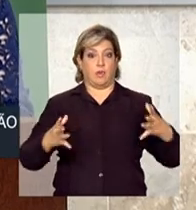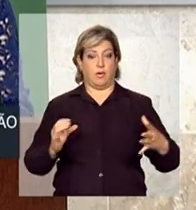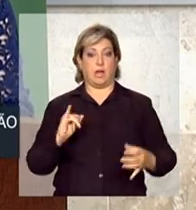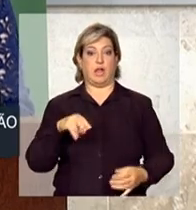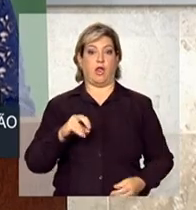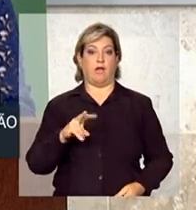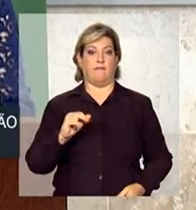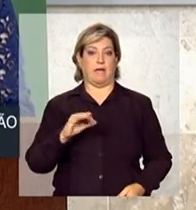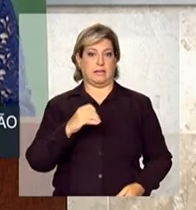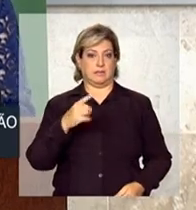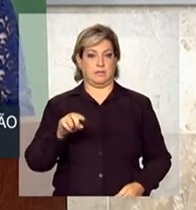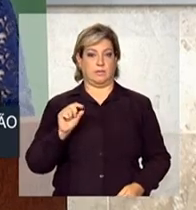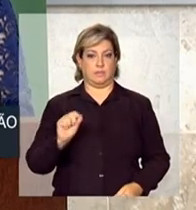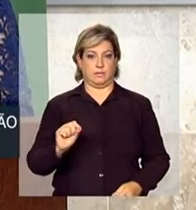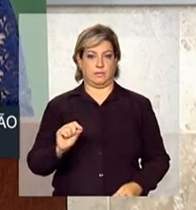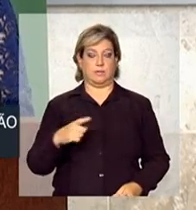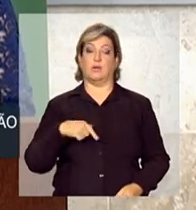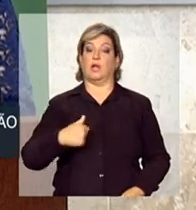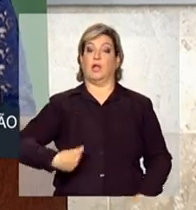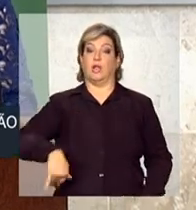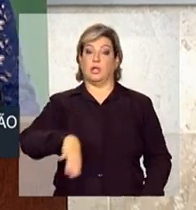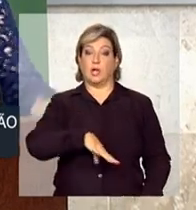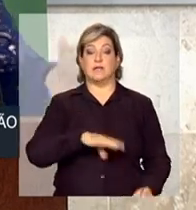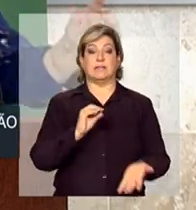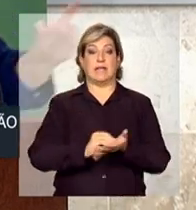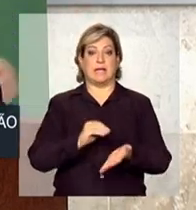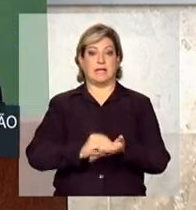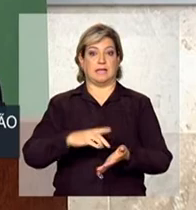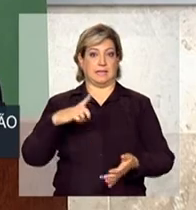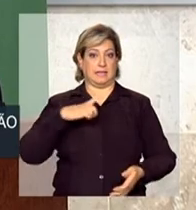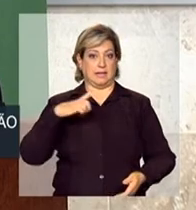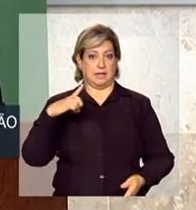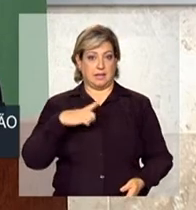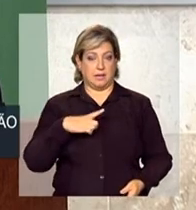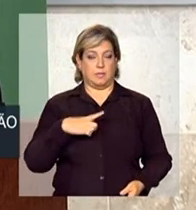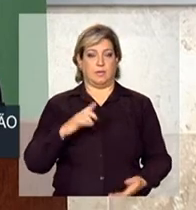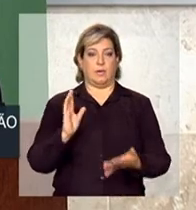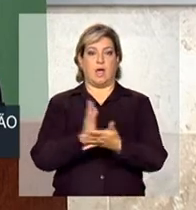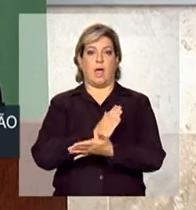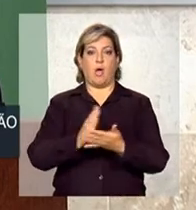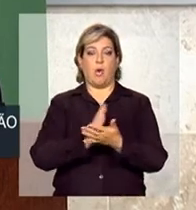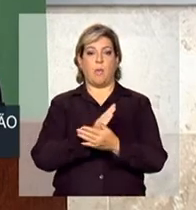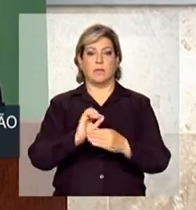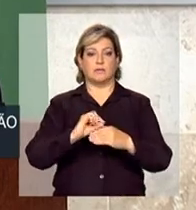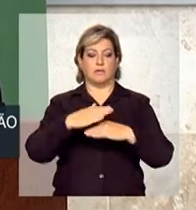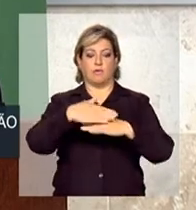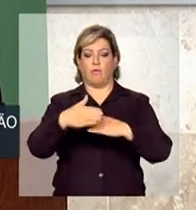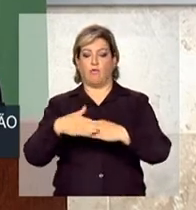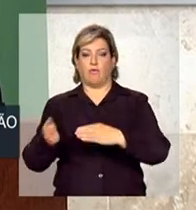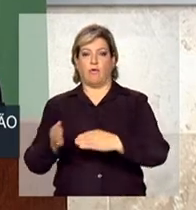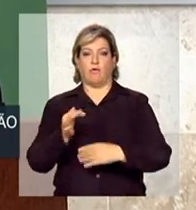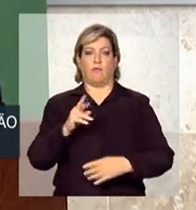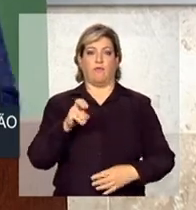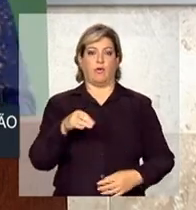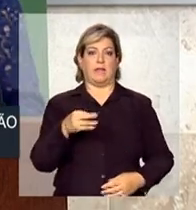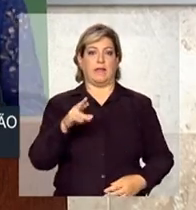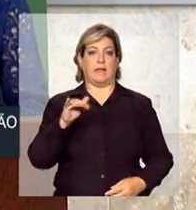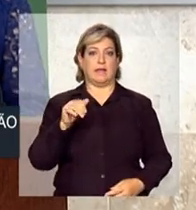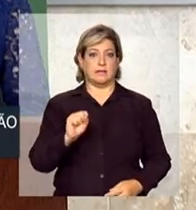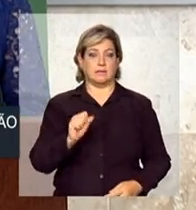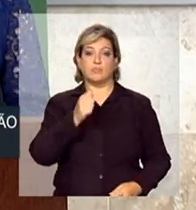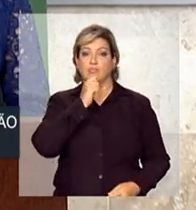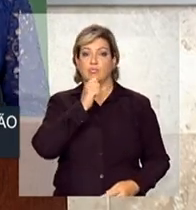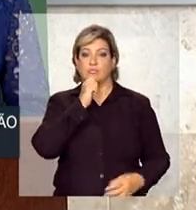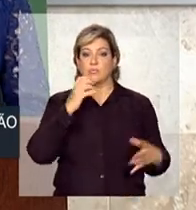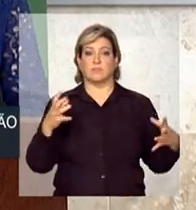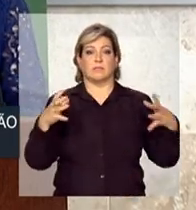inovação. E nós ainda temos algumas fronteiras que não estão ainda atingidas pela